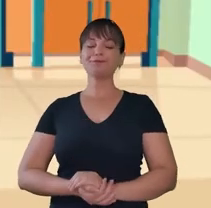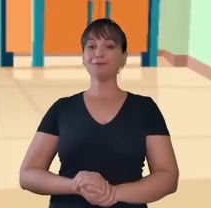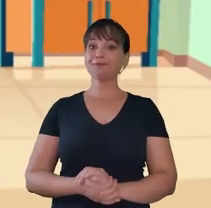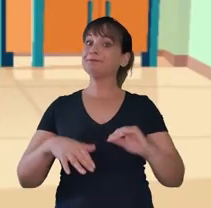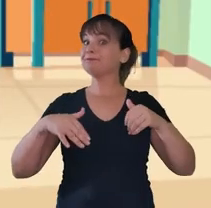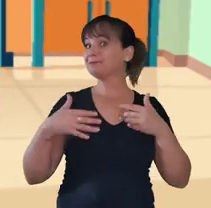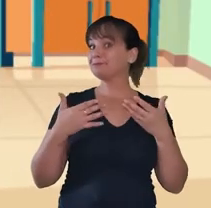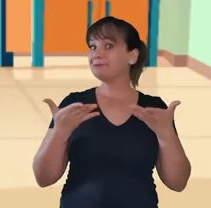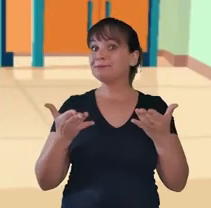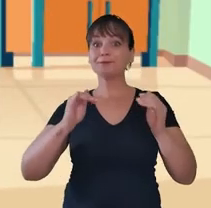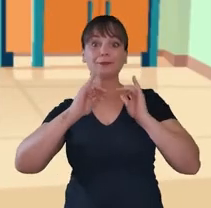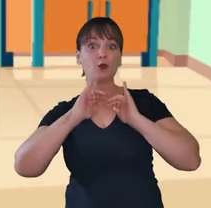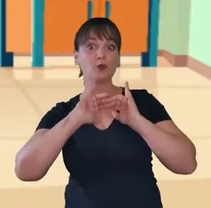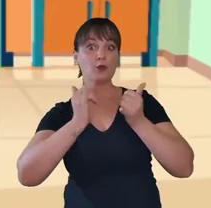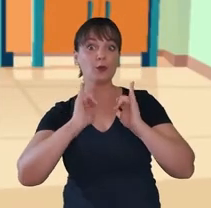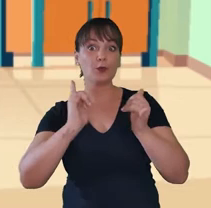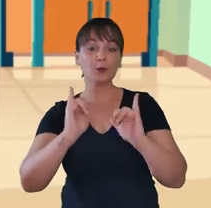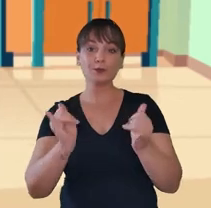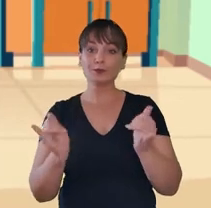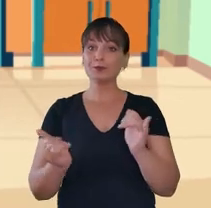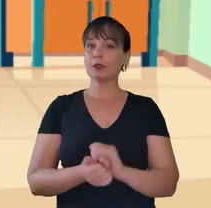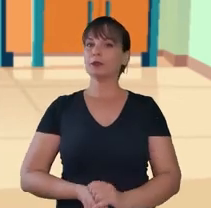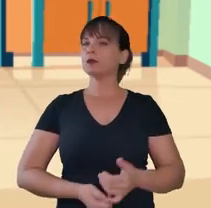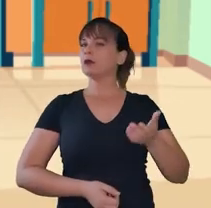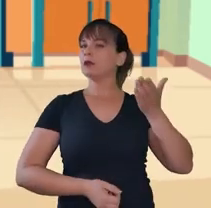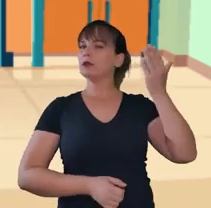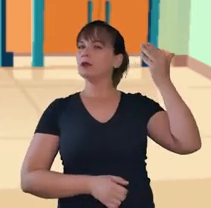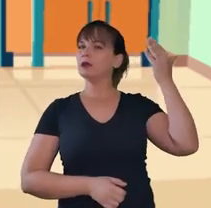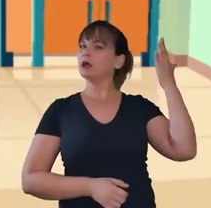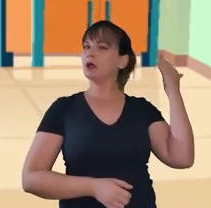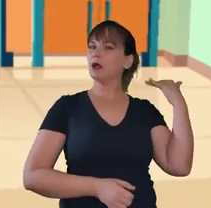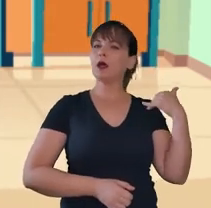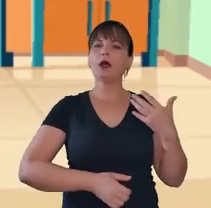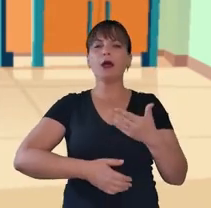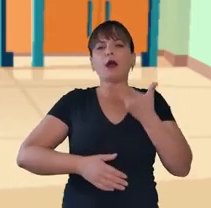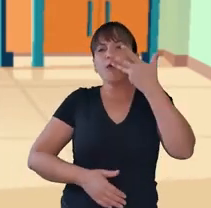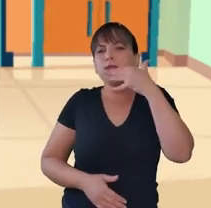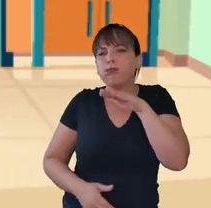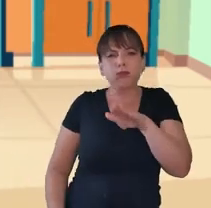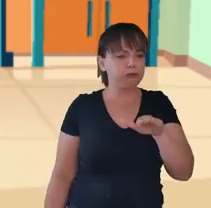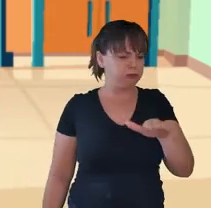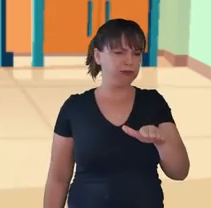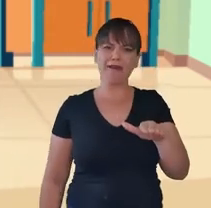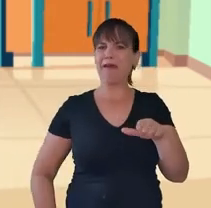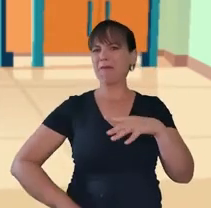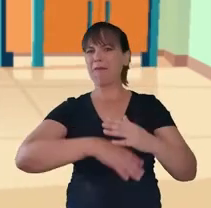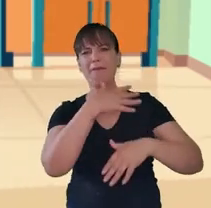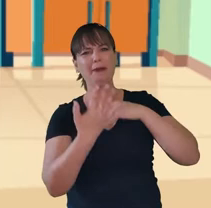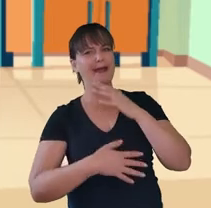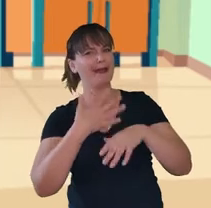Então, eu vou contar uma história tamoio. Era uma vez, um curuminho, menino muito